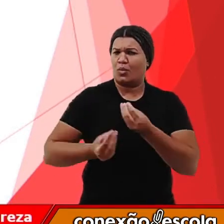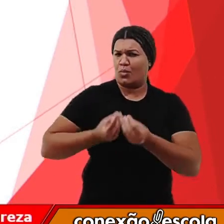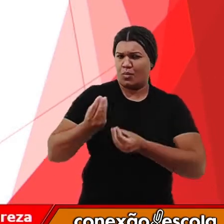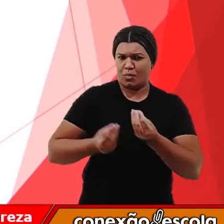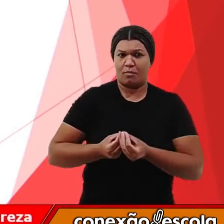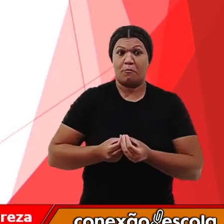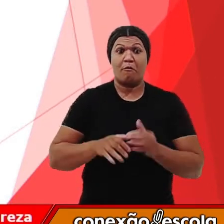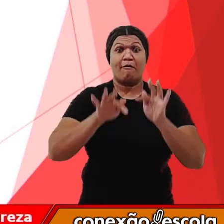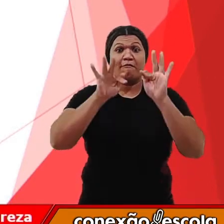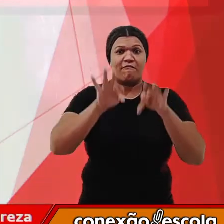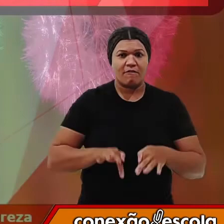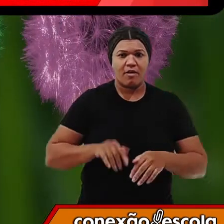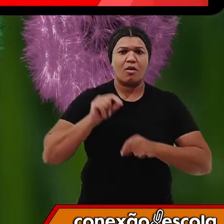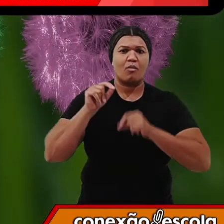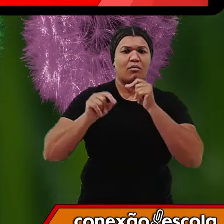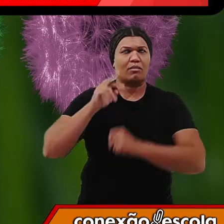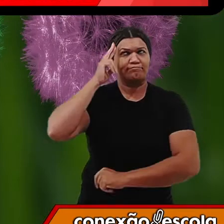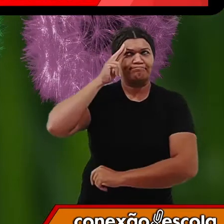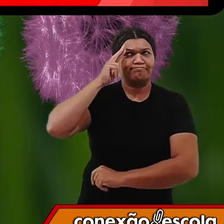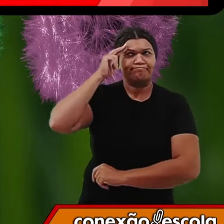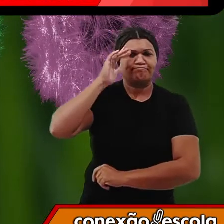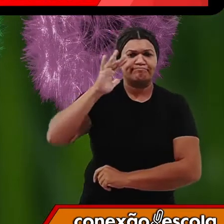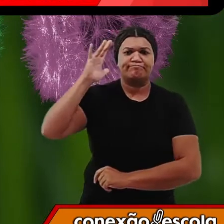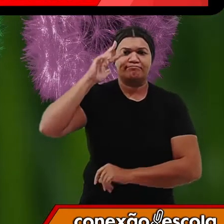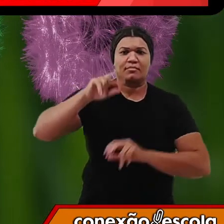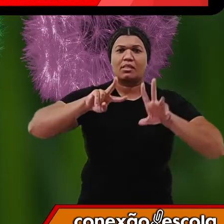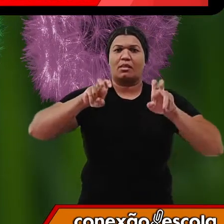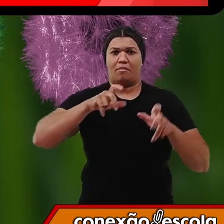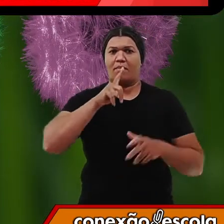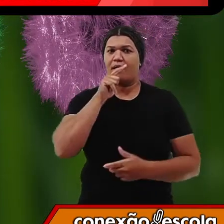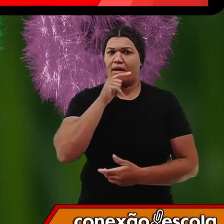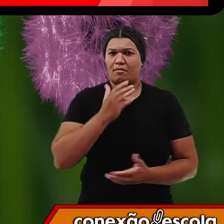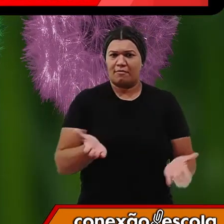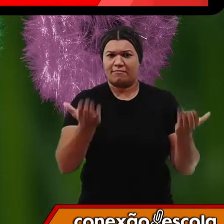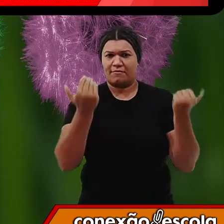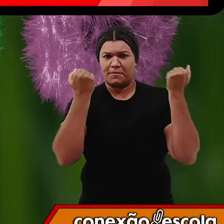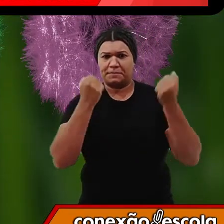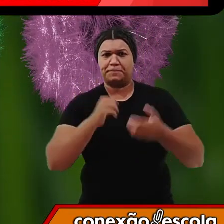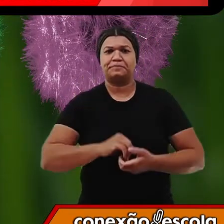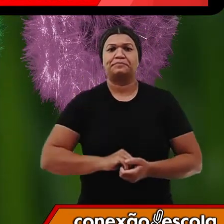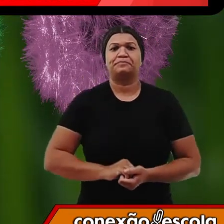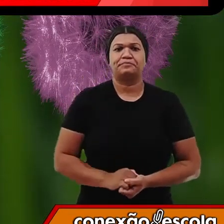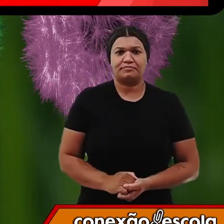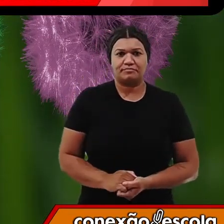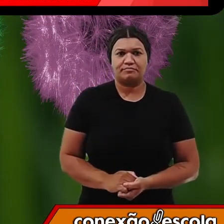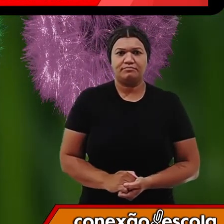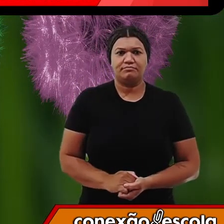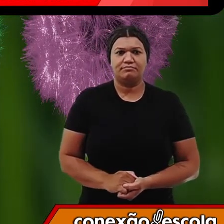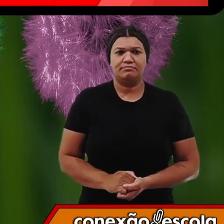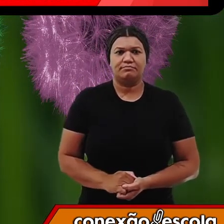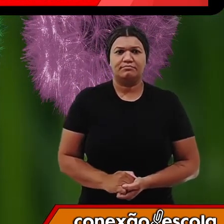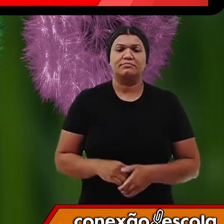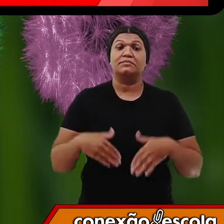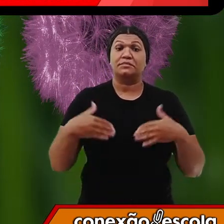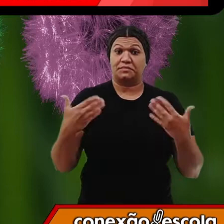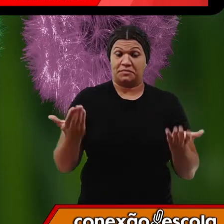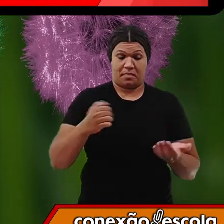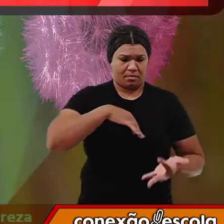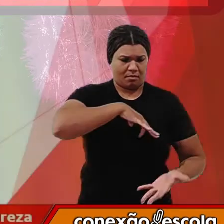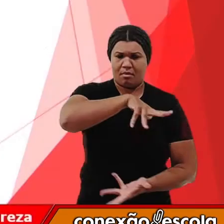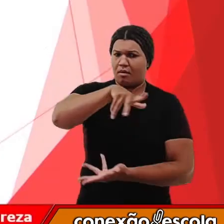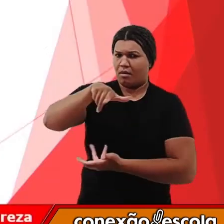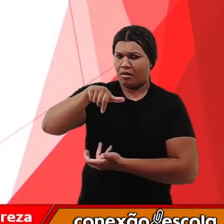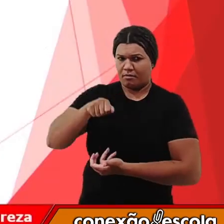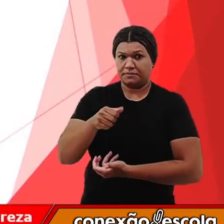finalizando com algumas reflexões sobre a água. Vamos? Então, o planeta Terra,